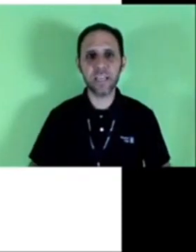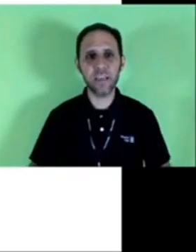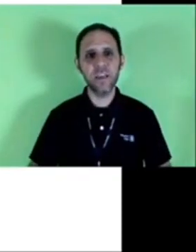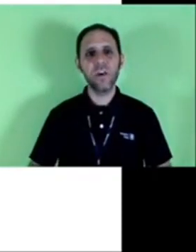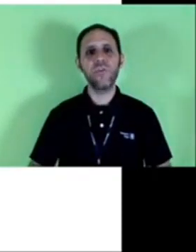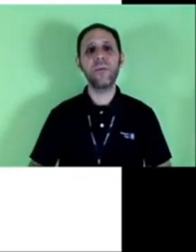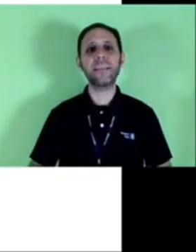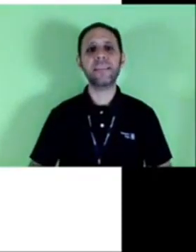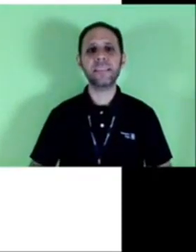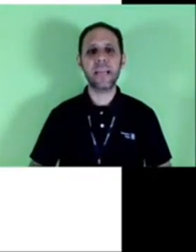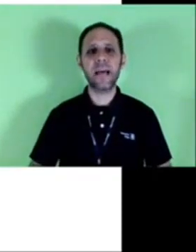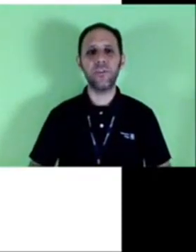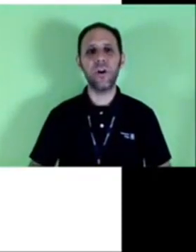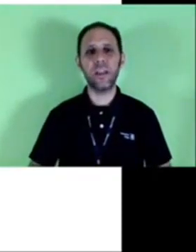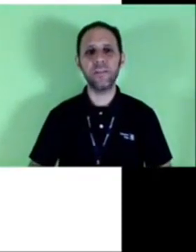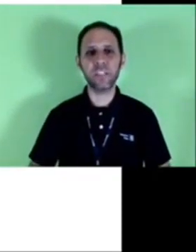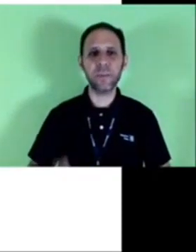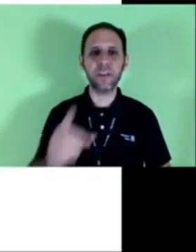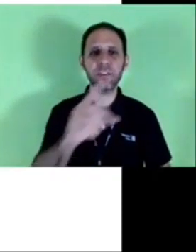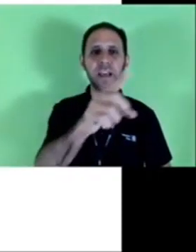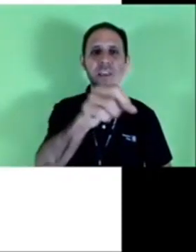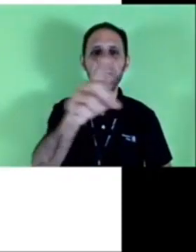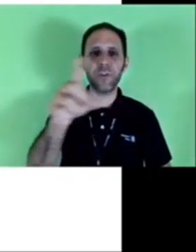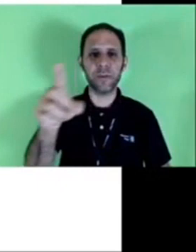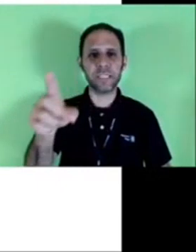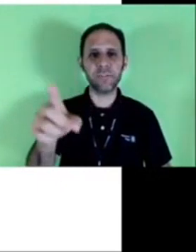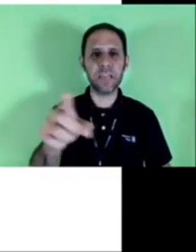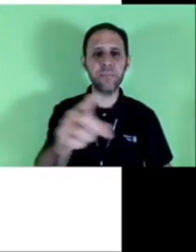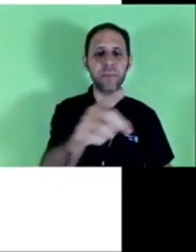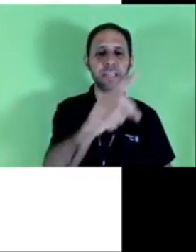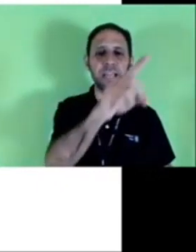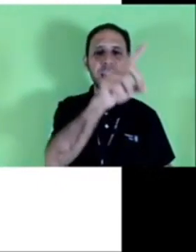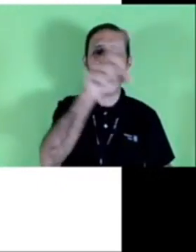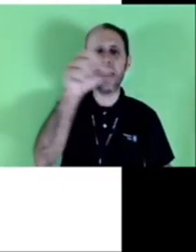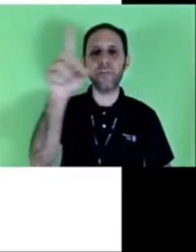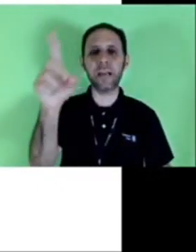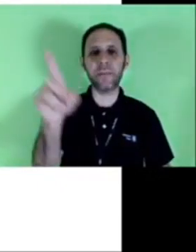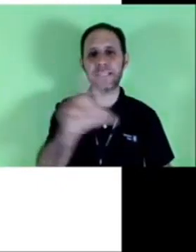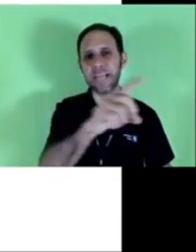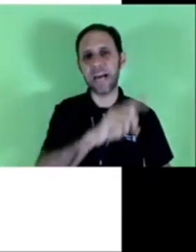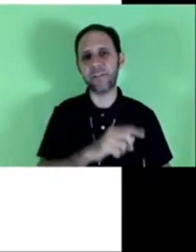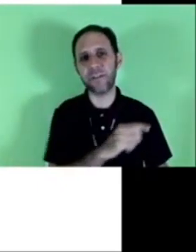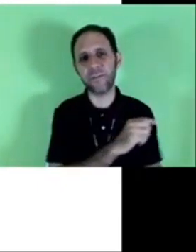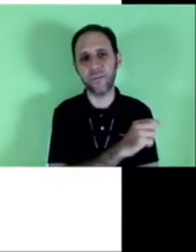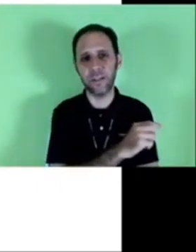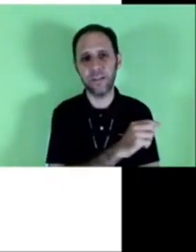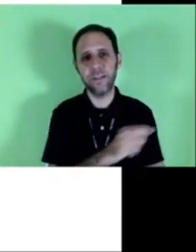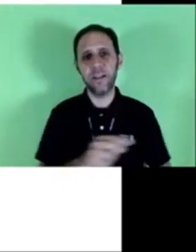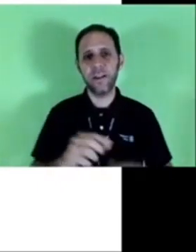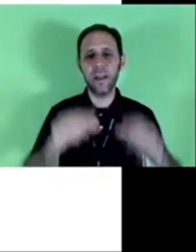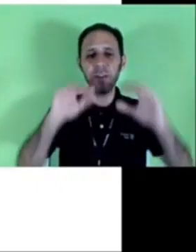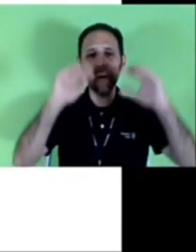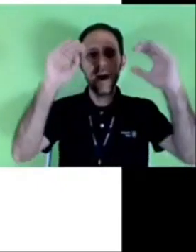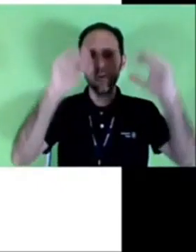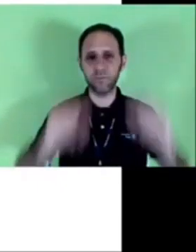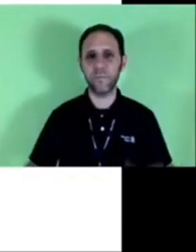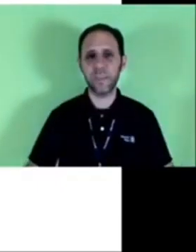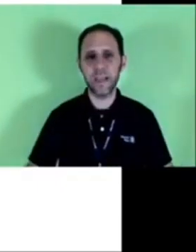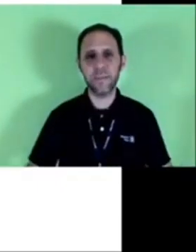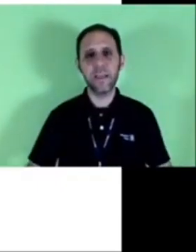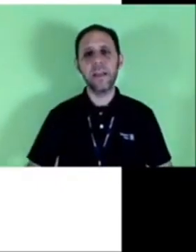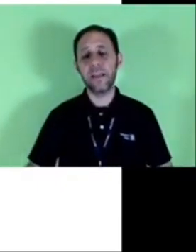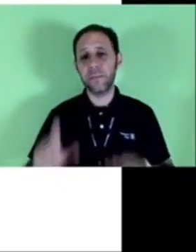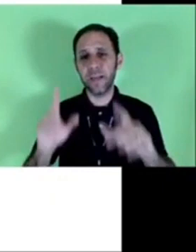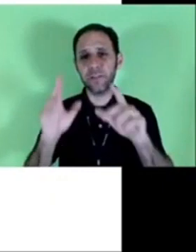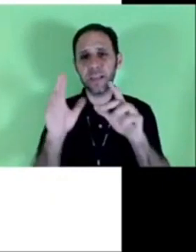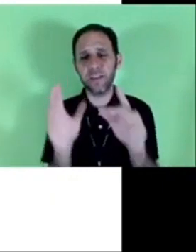nós temos aqui um atestado veja bem que eu tenho a informação da empresa lá no cabeçalho da folha lá no alto